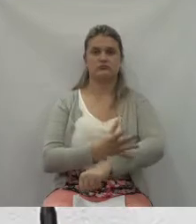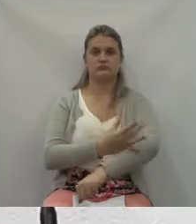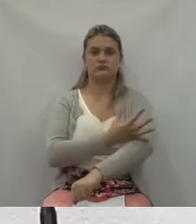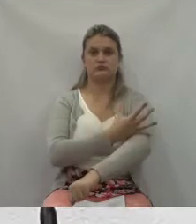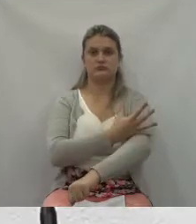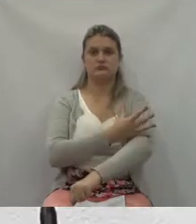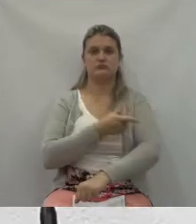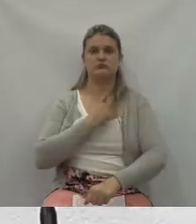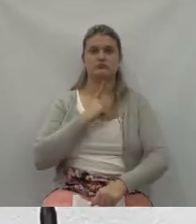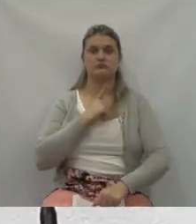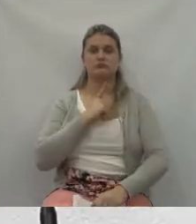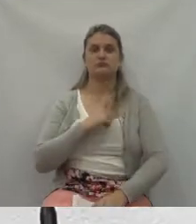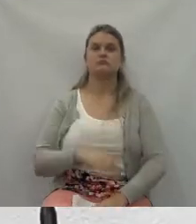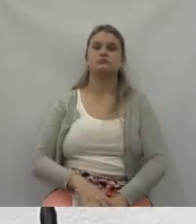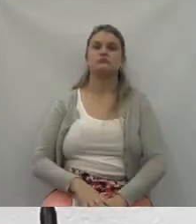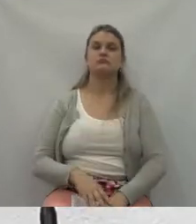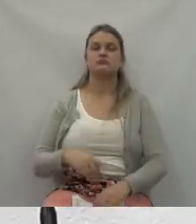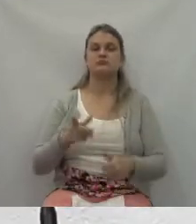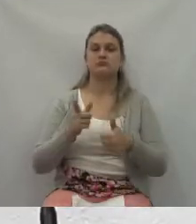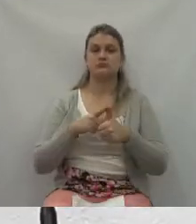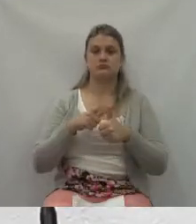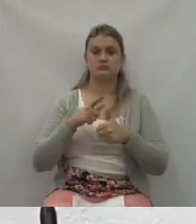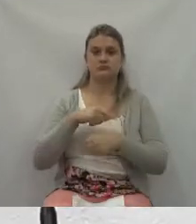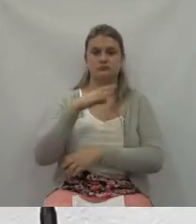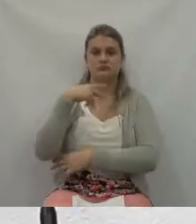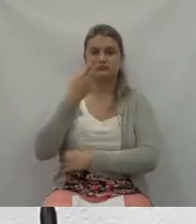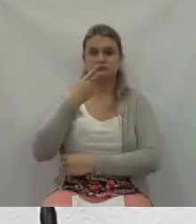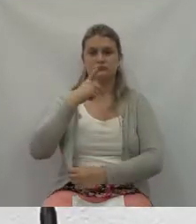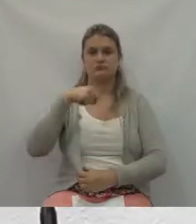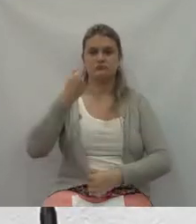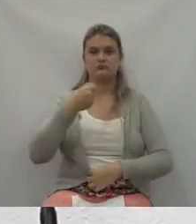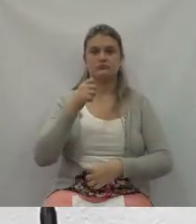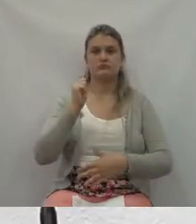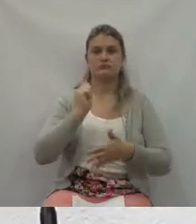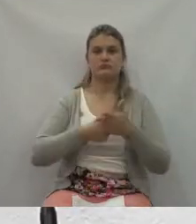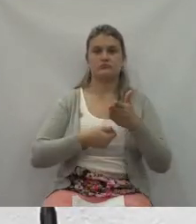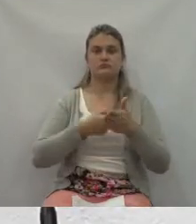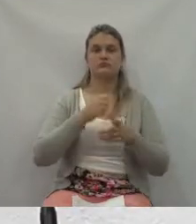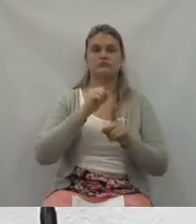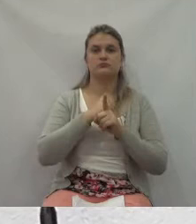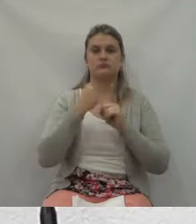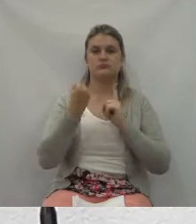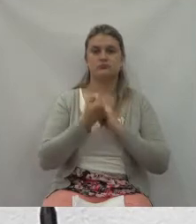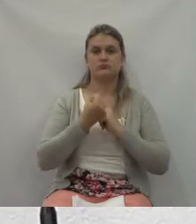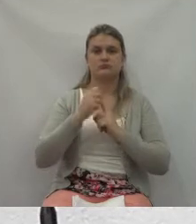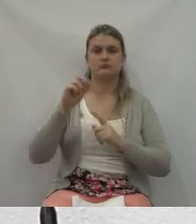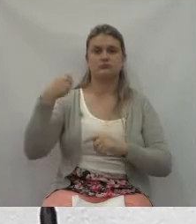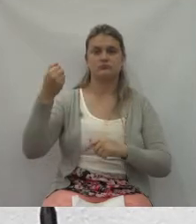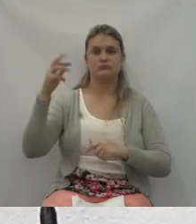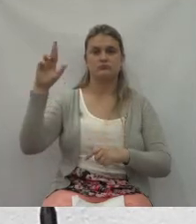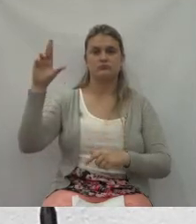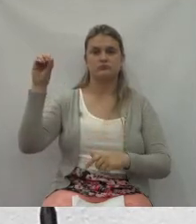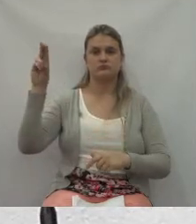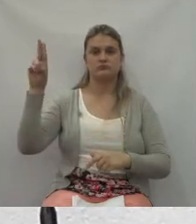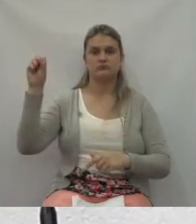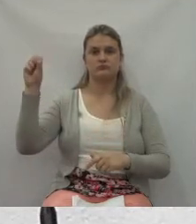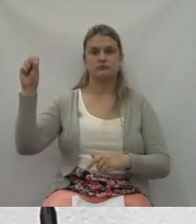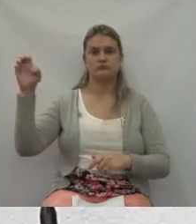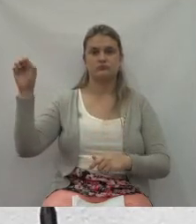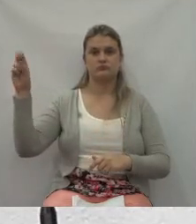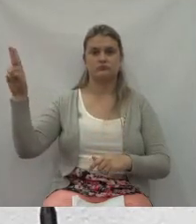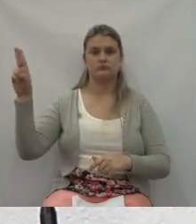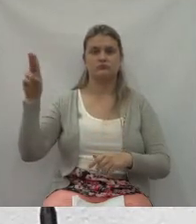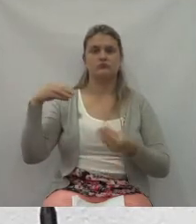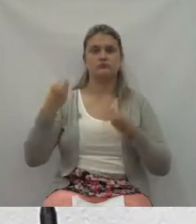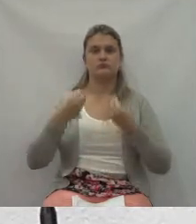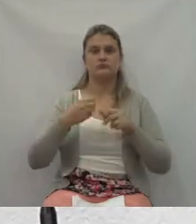A princípio, falaria sobre o contrato social, sobre o Rousseau, quando, a quebra do contrato social,